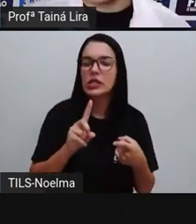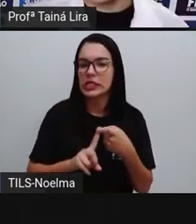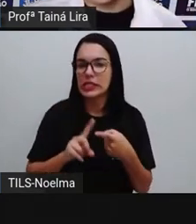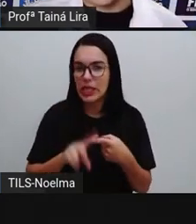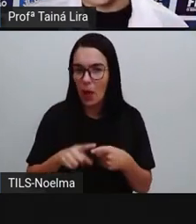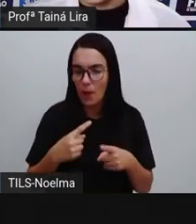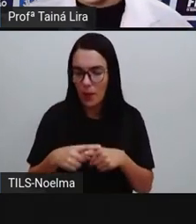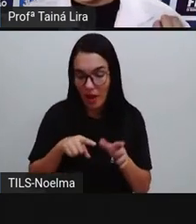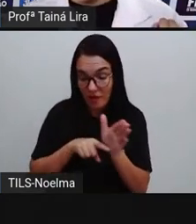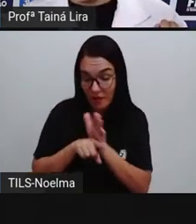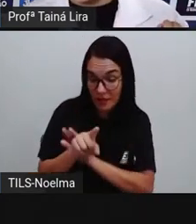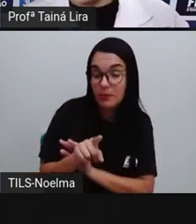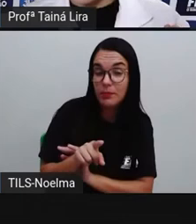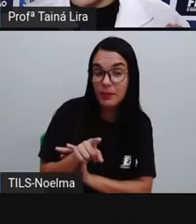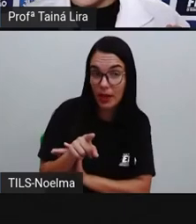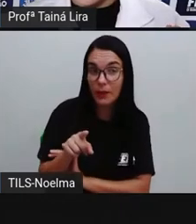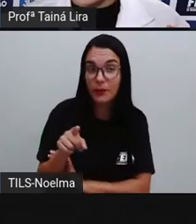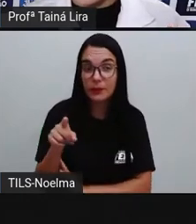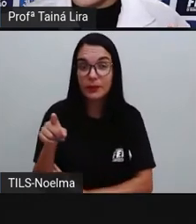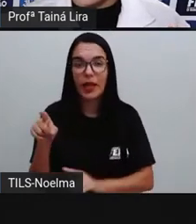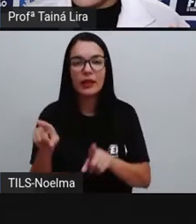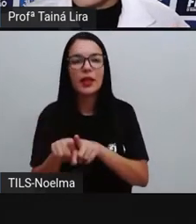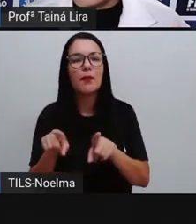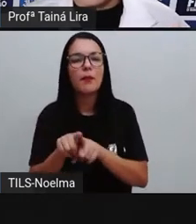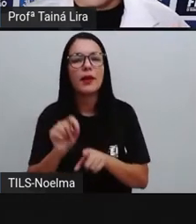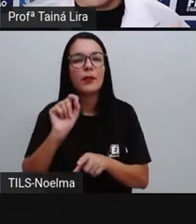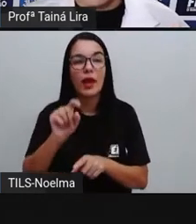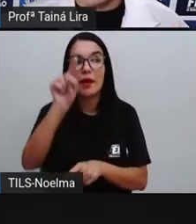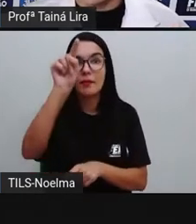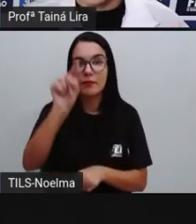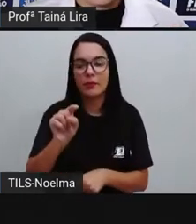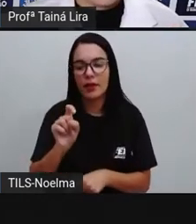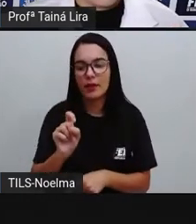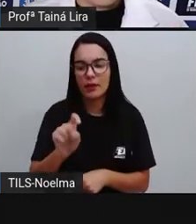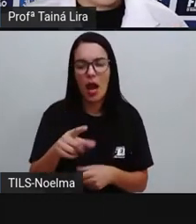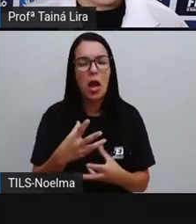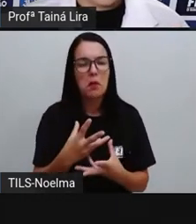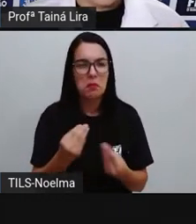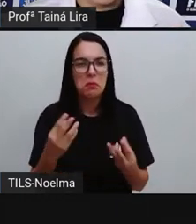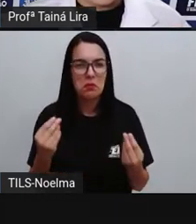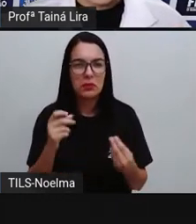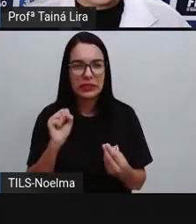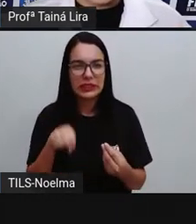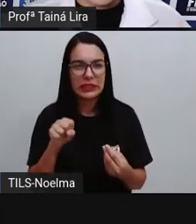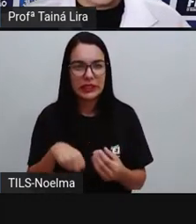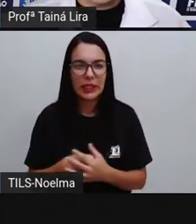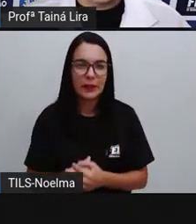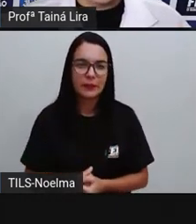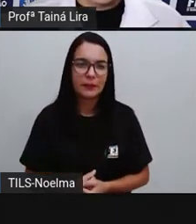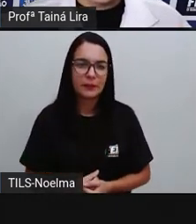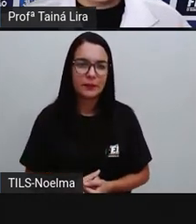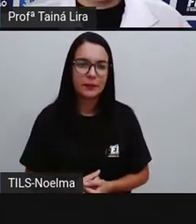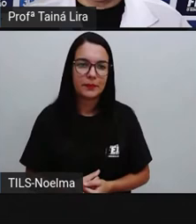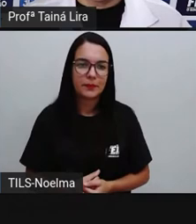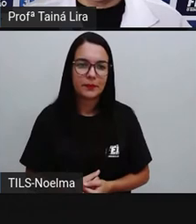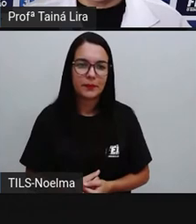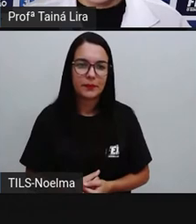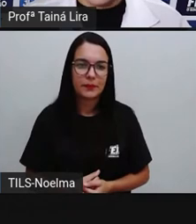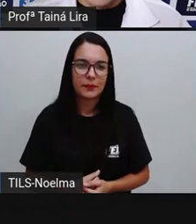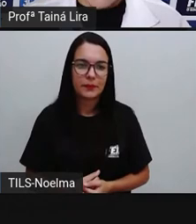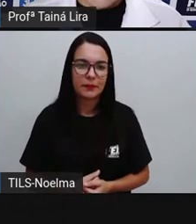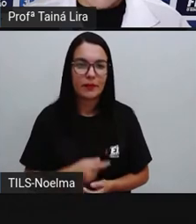pergunta, Mônica. E a gente viu exclamação. Muita exclamação. Tá? Então,